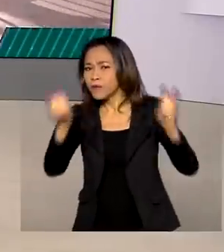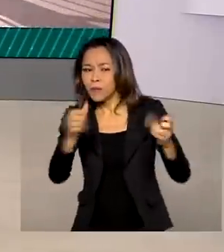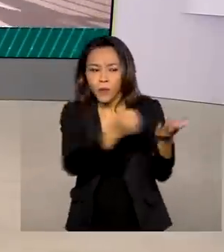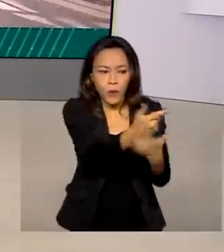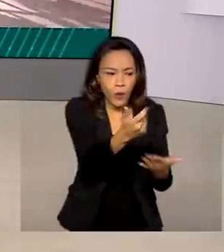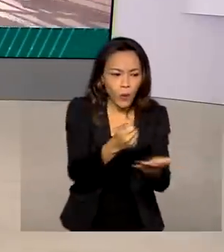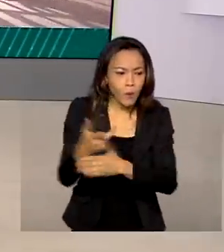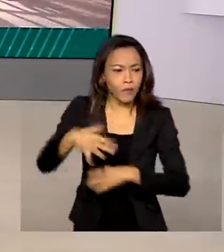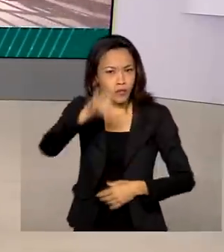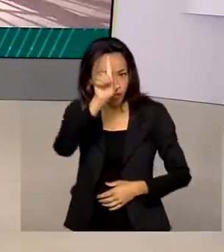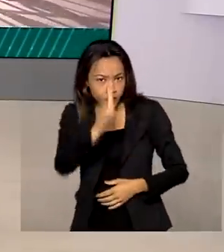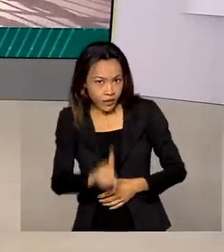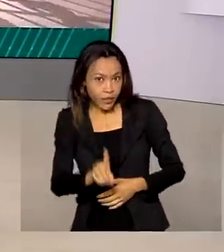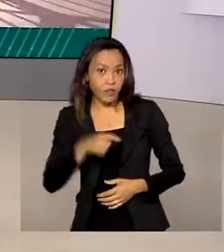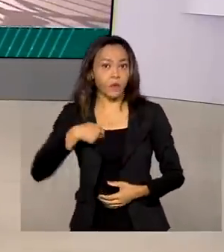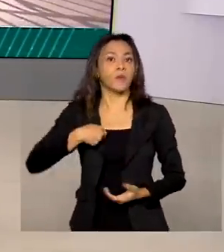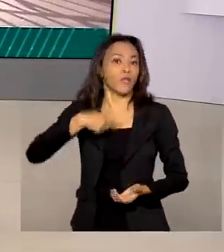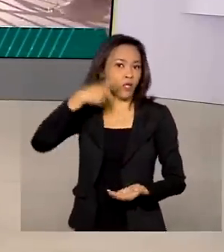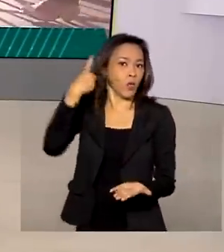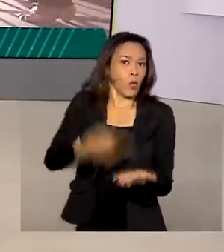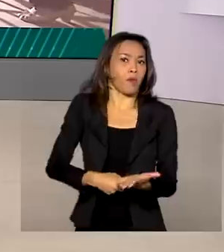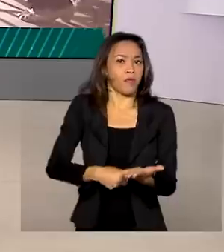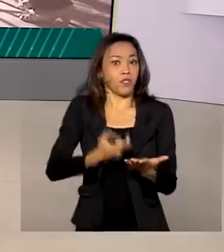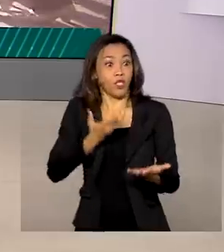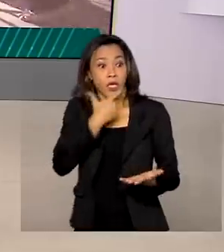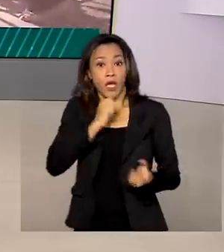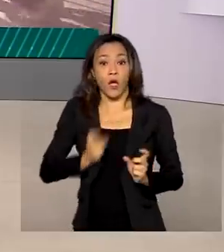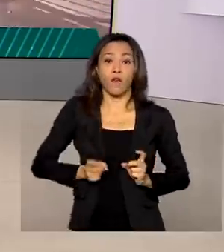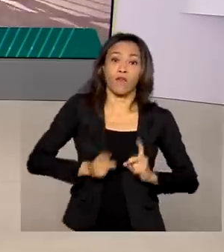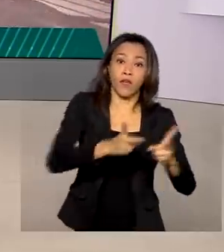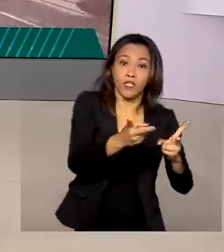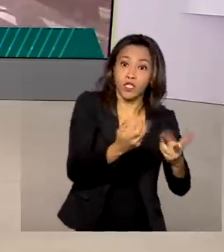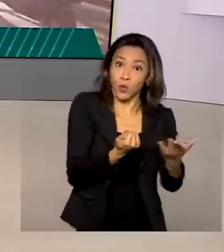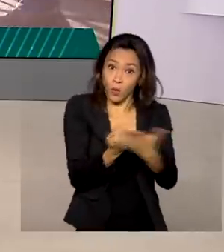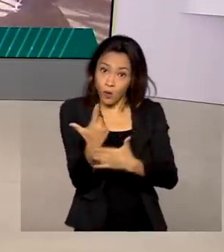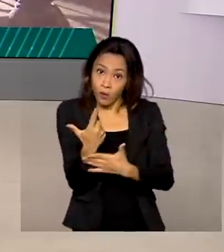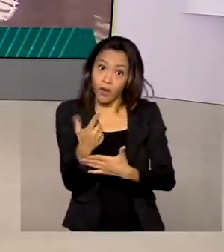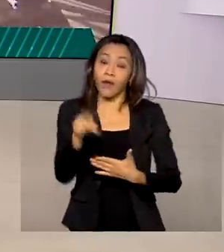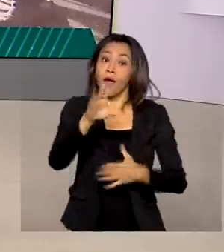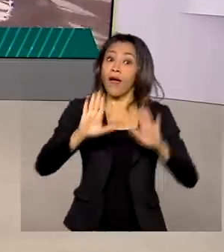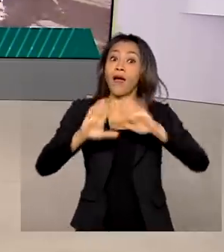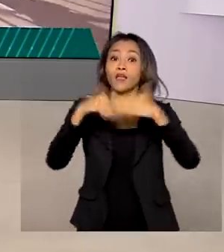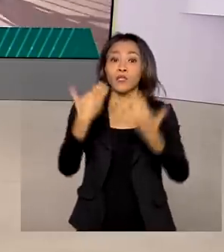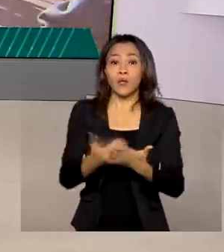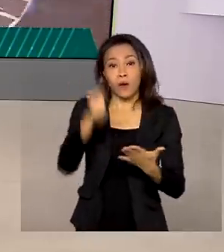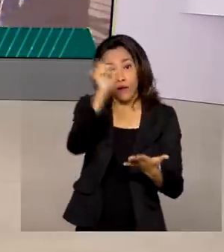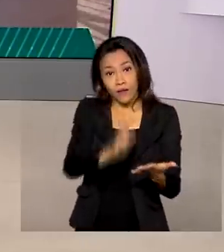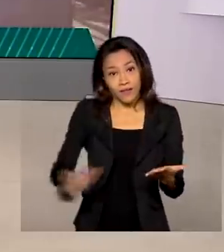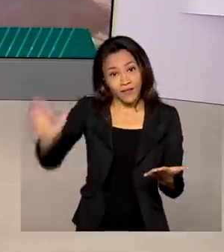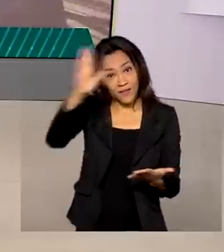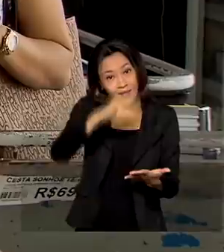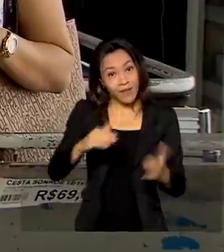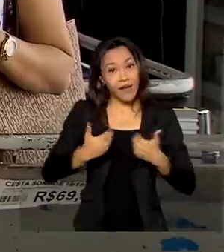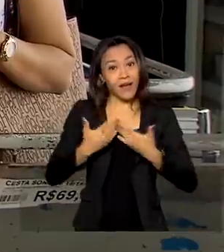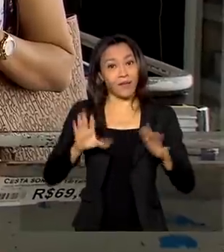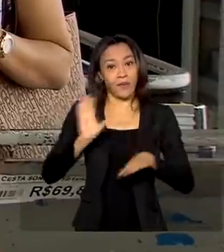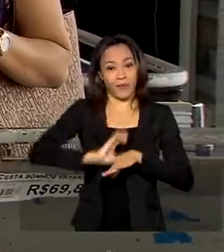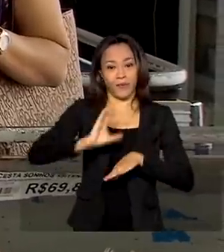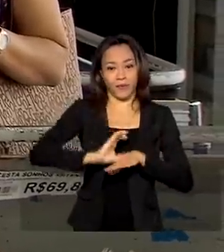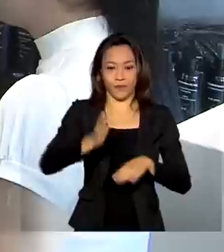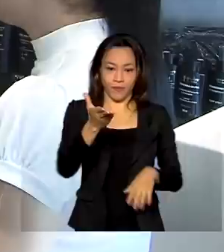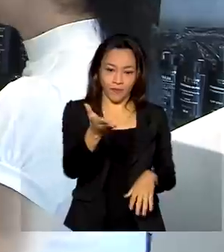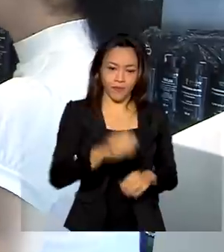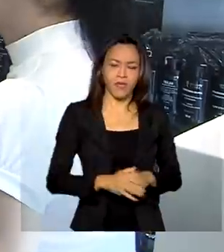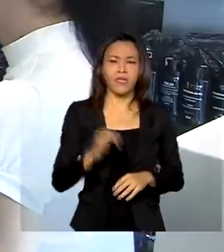direitos e deveres de quem compra e de quem vende, a Escola Nacional de Defesa do Consumidor abriu novos cursos. São